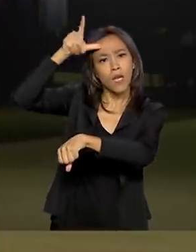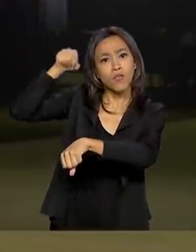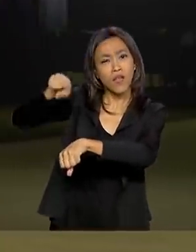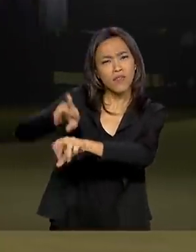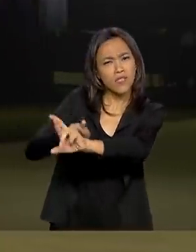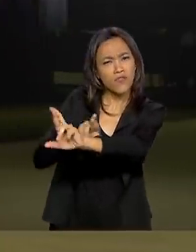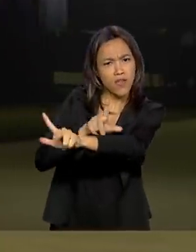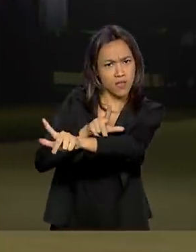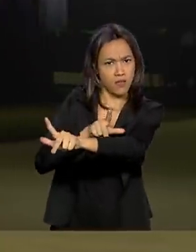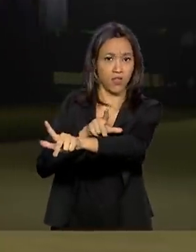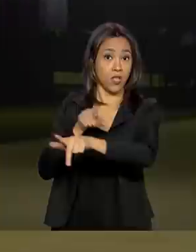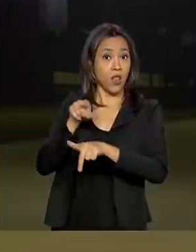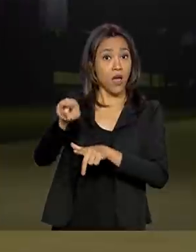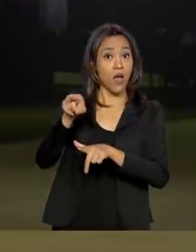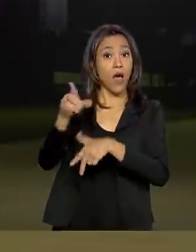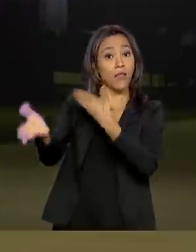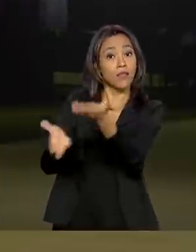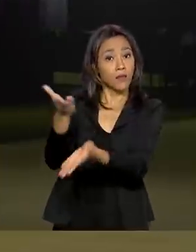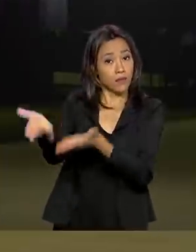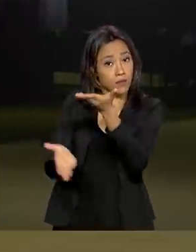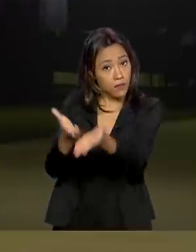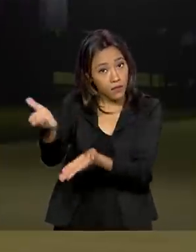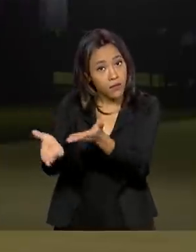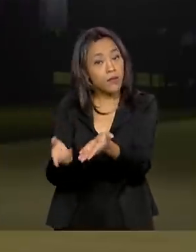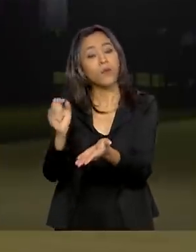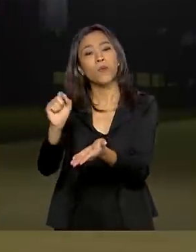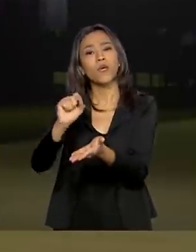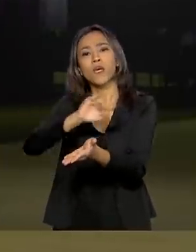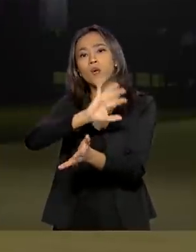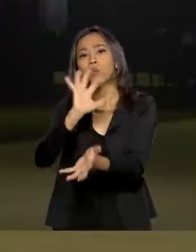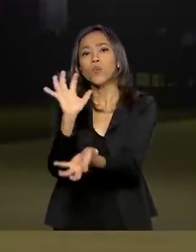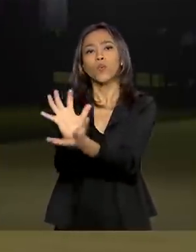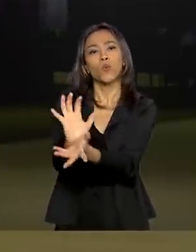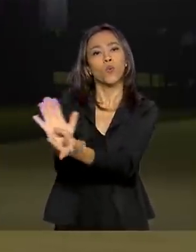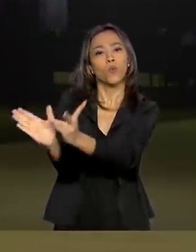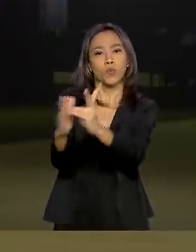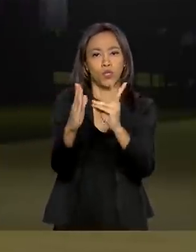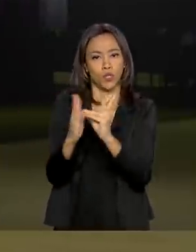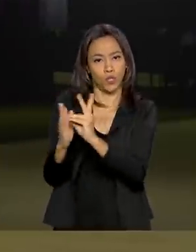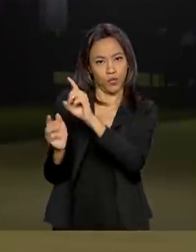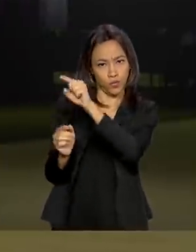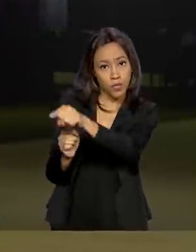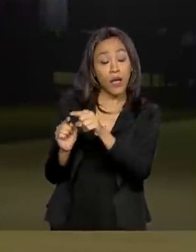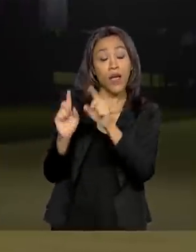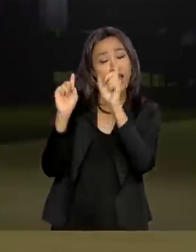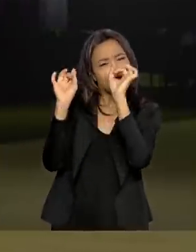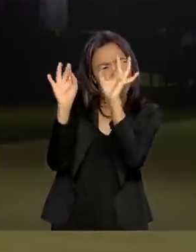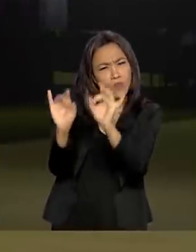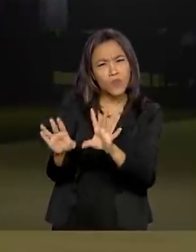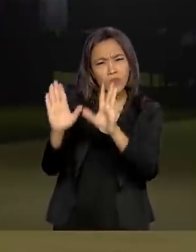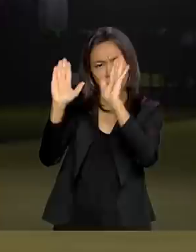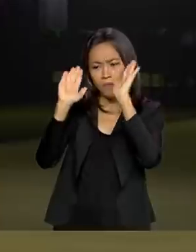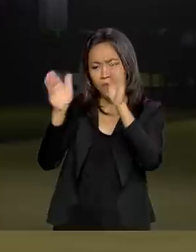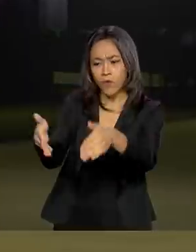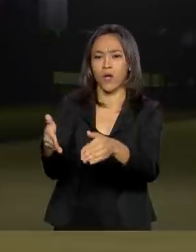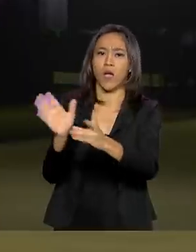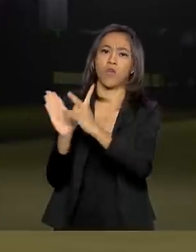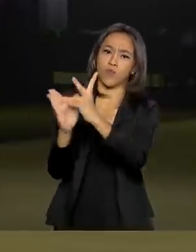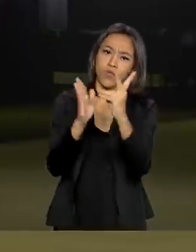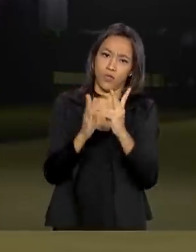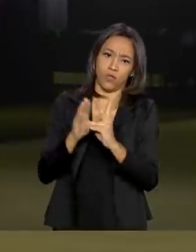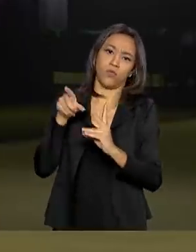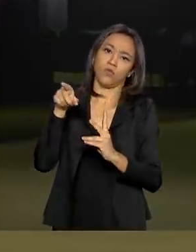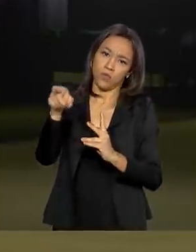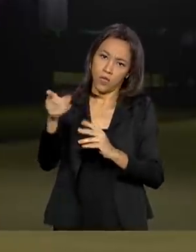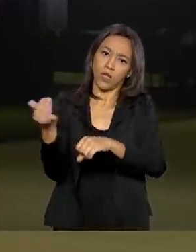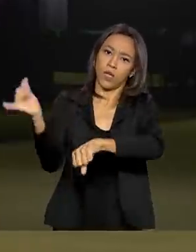diferente que vai atender as peculiaridades dos povos indígenas, então vai ser um hospital exclusivo para povos indígenas, esse que